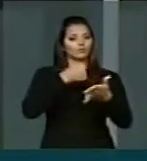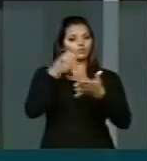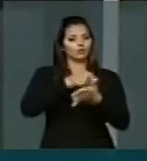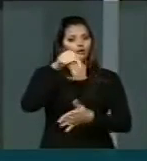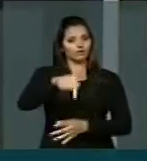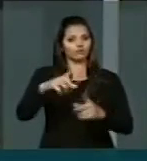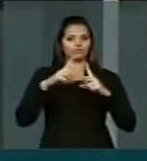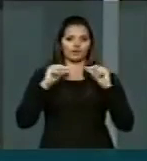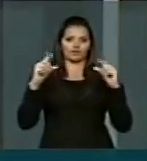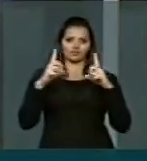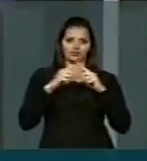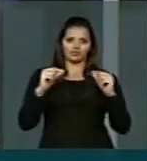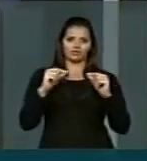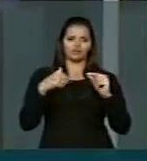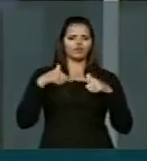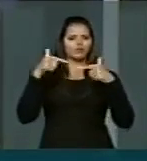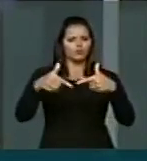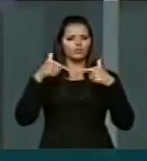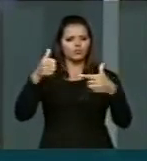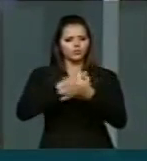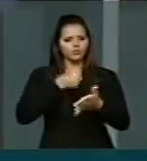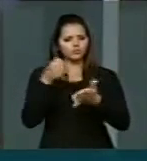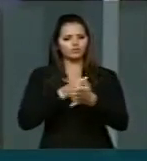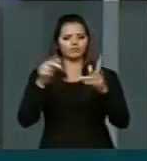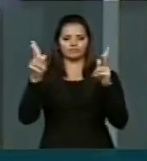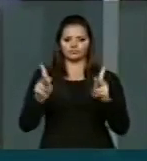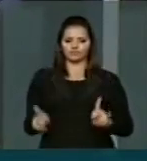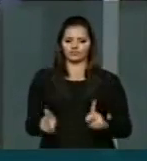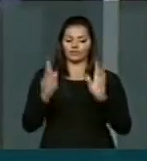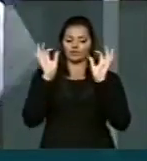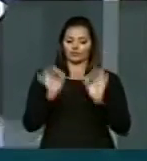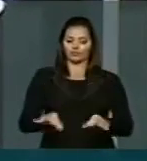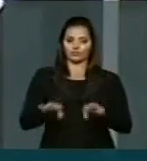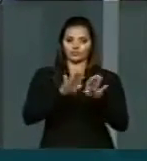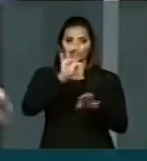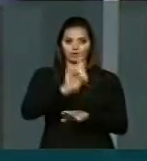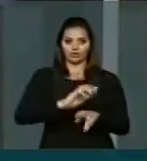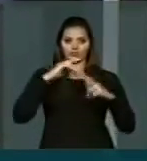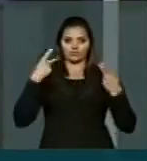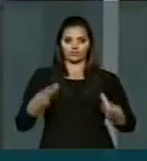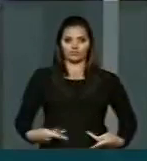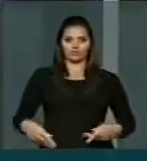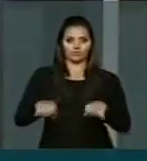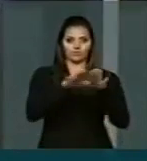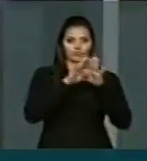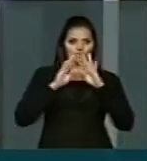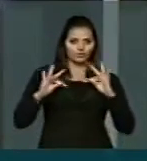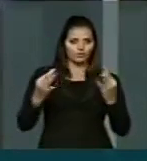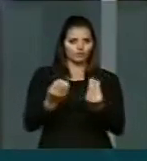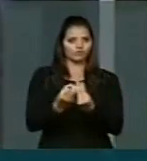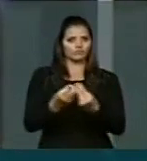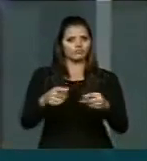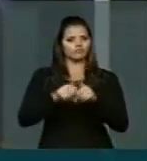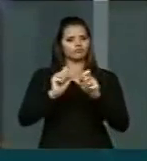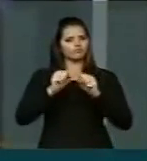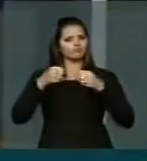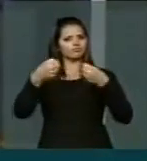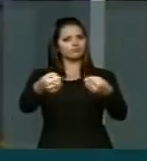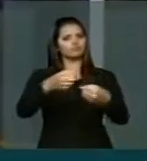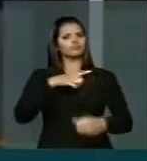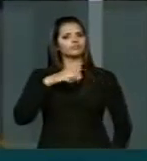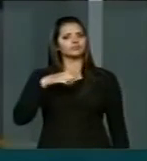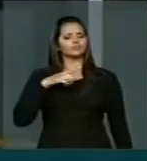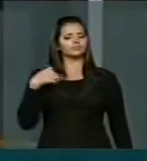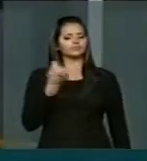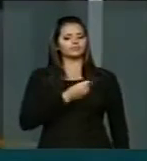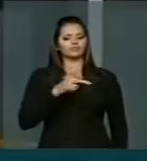por paz, justiça e direitos humanos para todos. Eu tenho me empenhado para termos